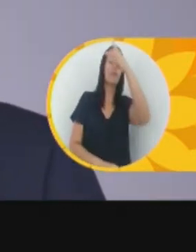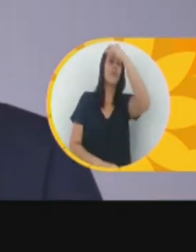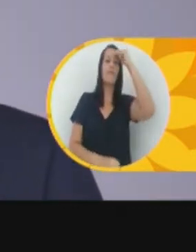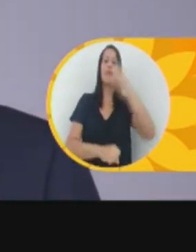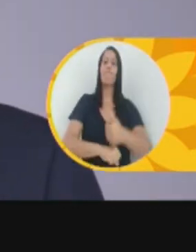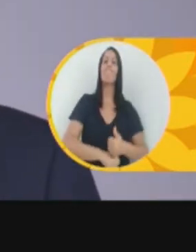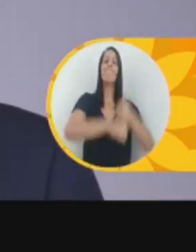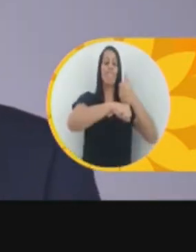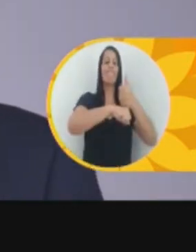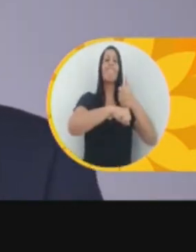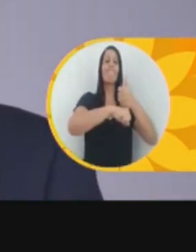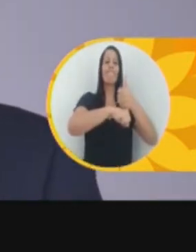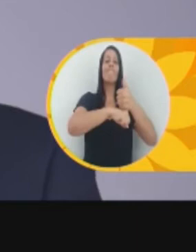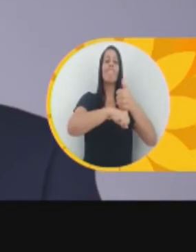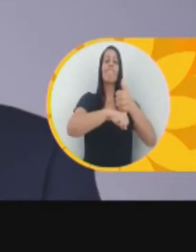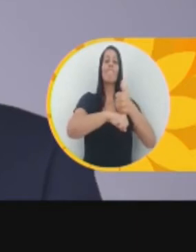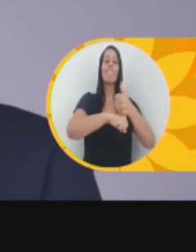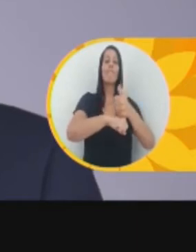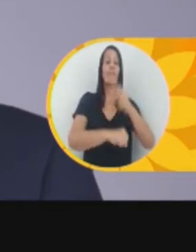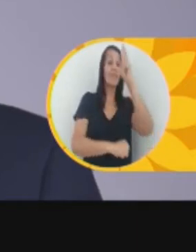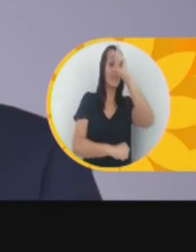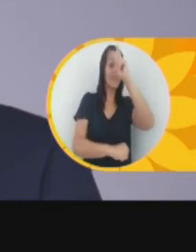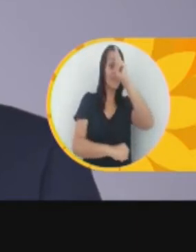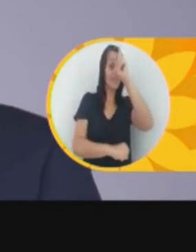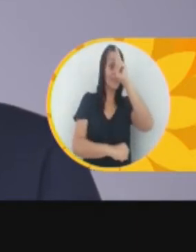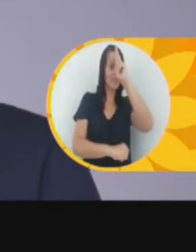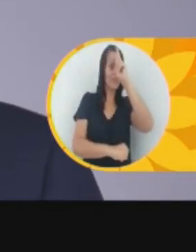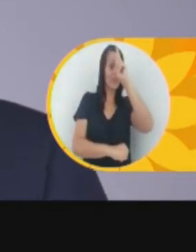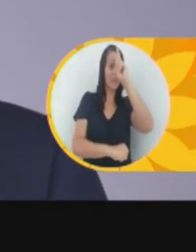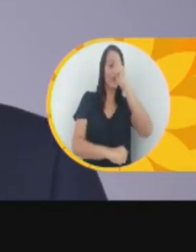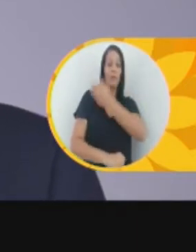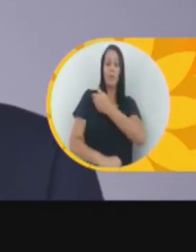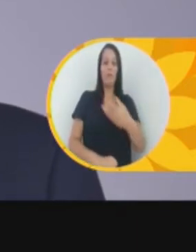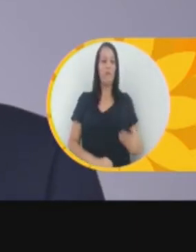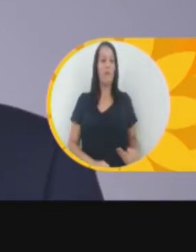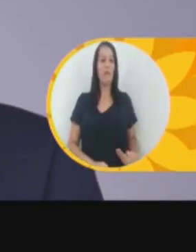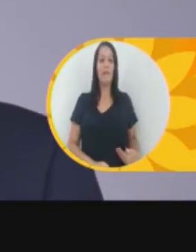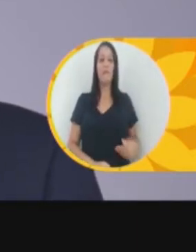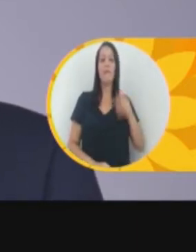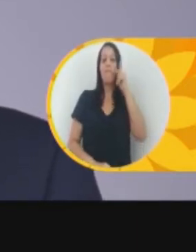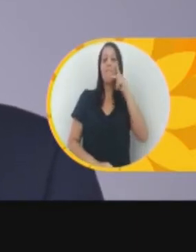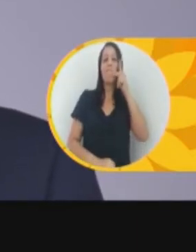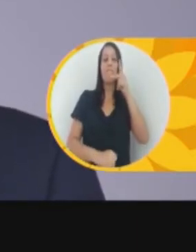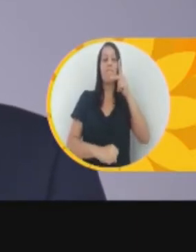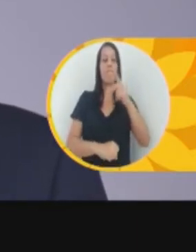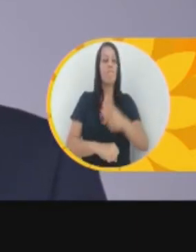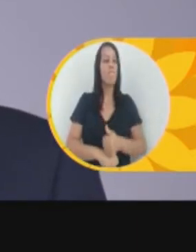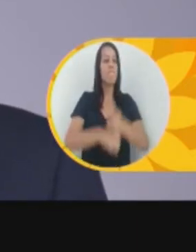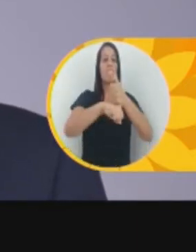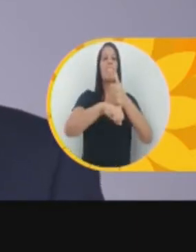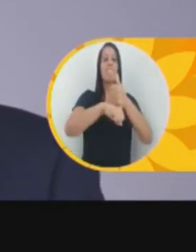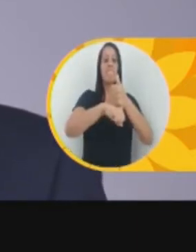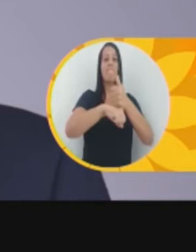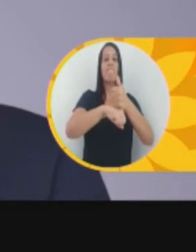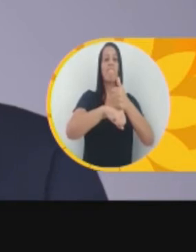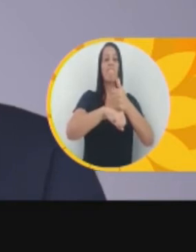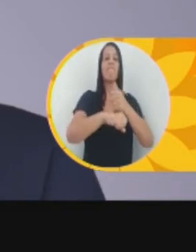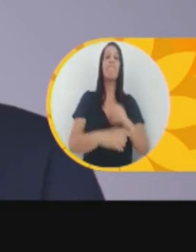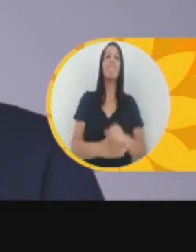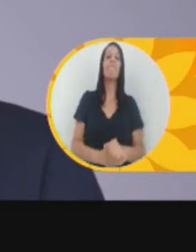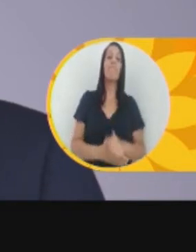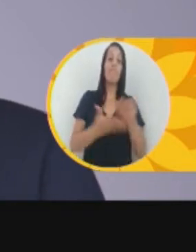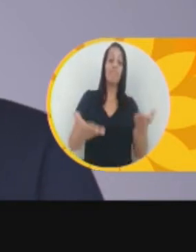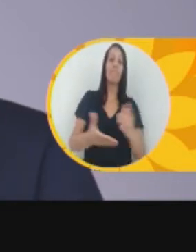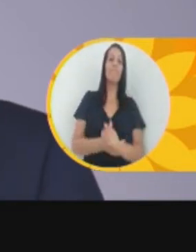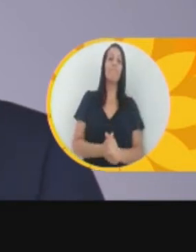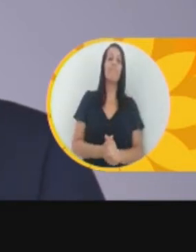que ele foi o melhor prefeito da cidade de João Pessoa. E vocês devem se lembrar que ele foi o melhor governador do estado da Paraíba.